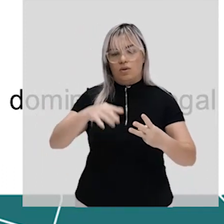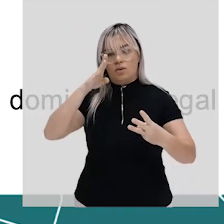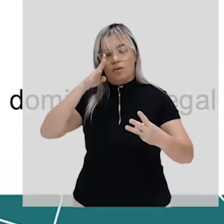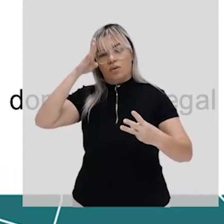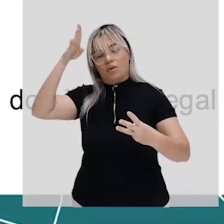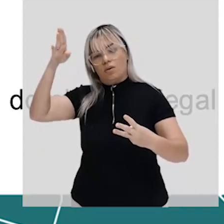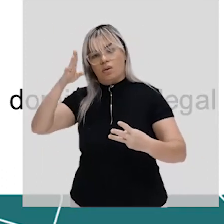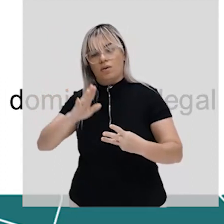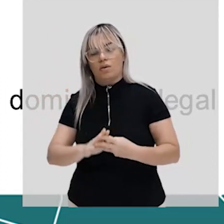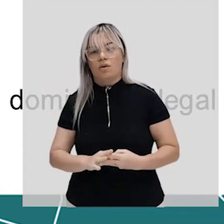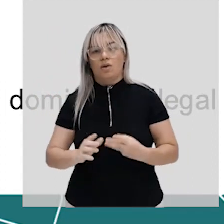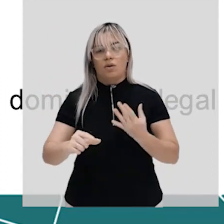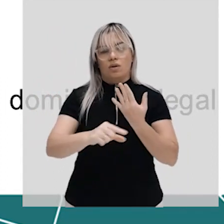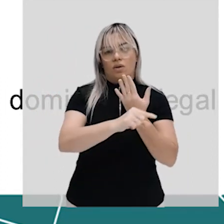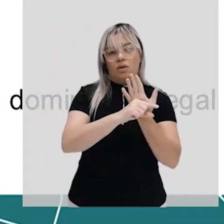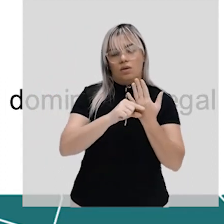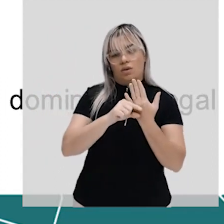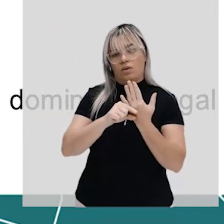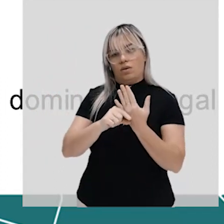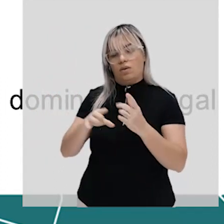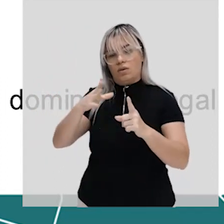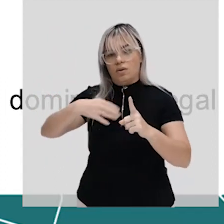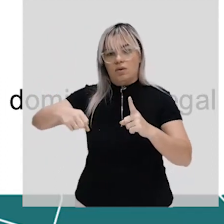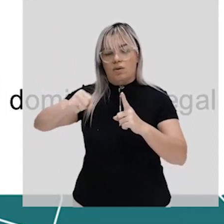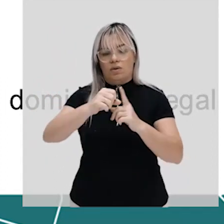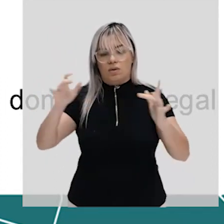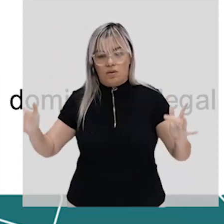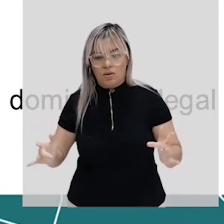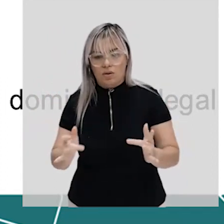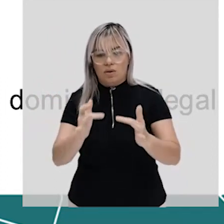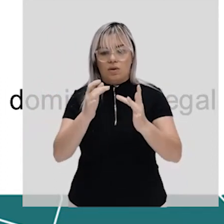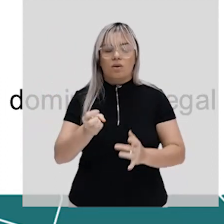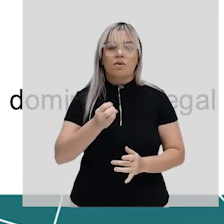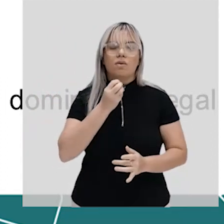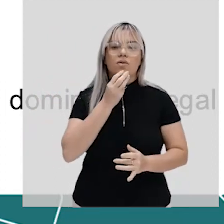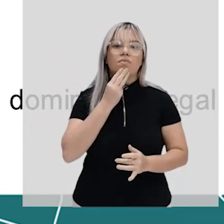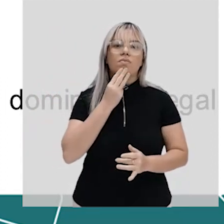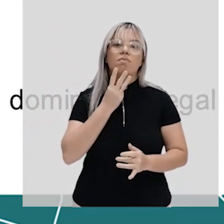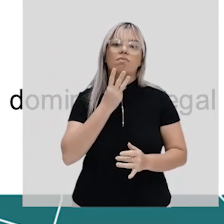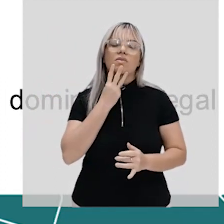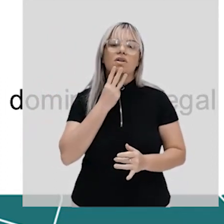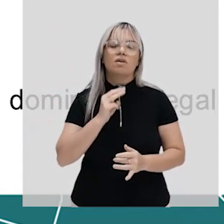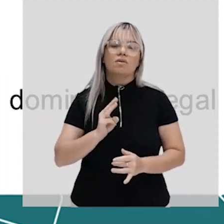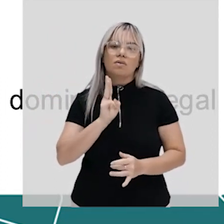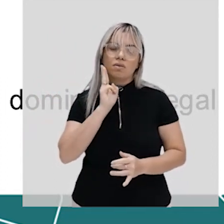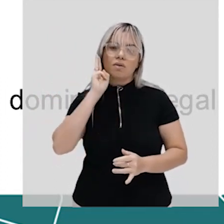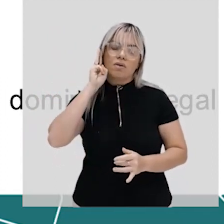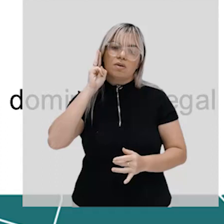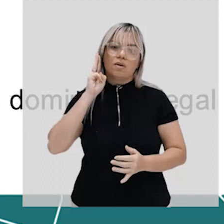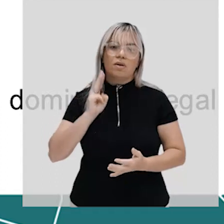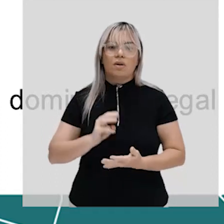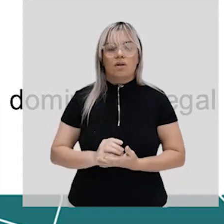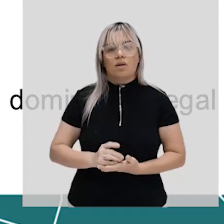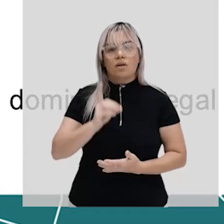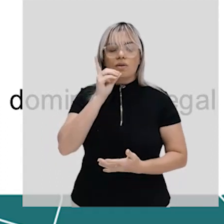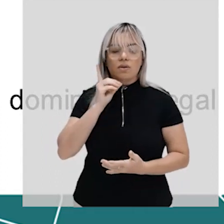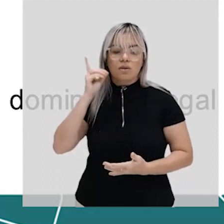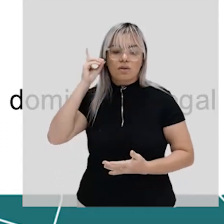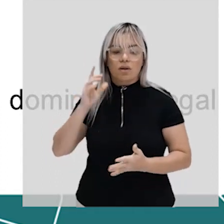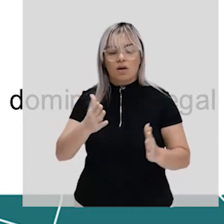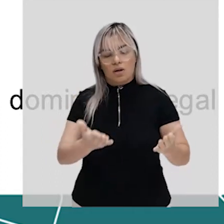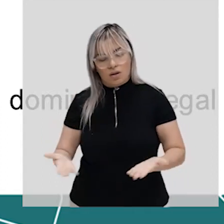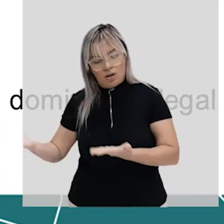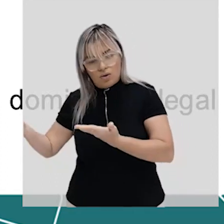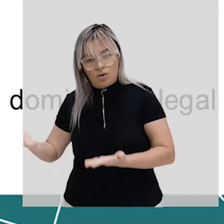clássica Marx Durkheim e Weber o Estado moderno segundo Weber é um